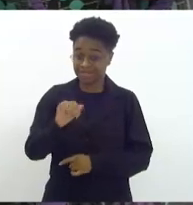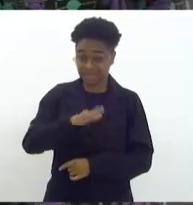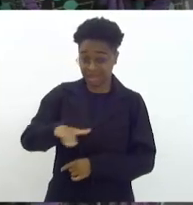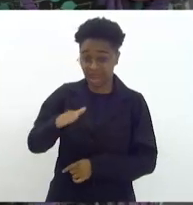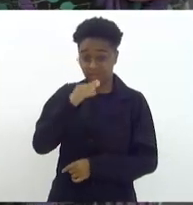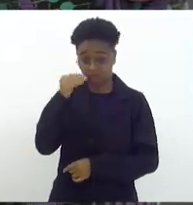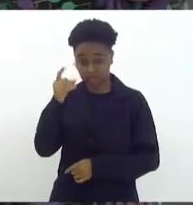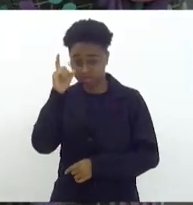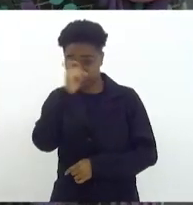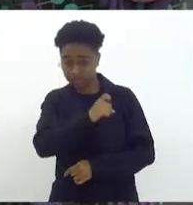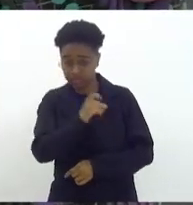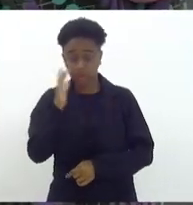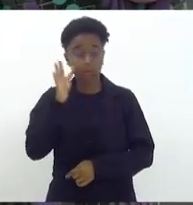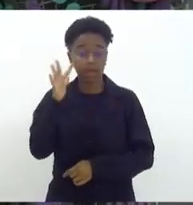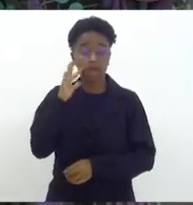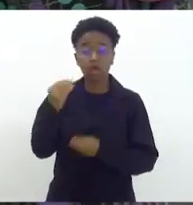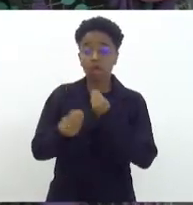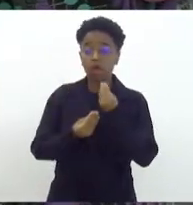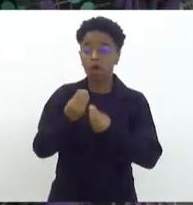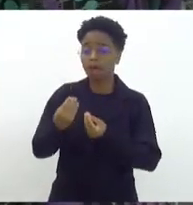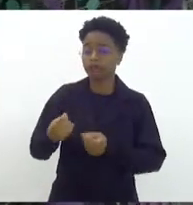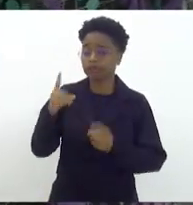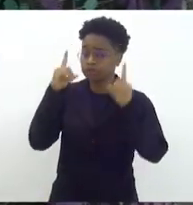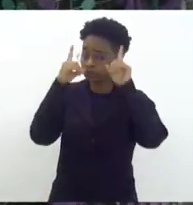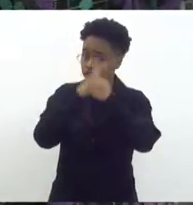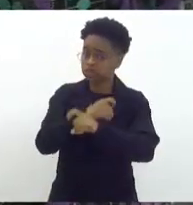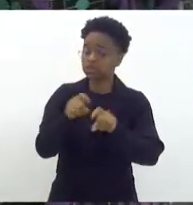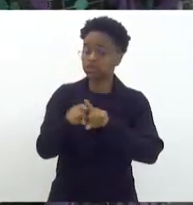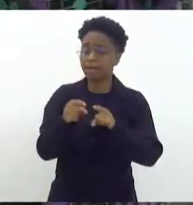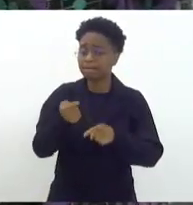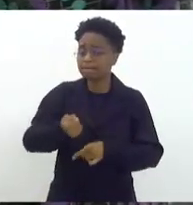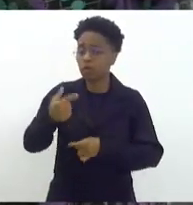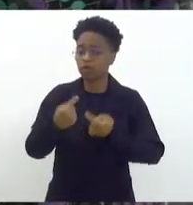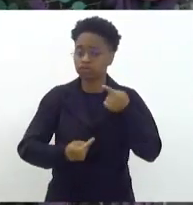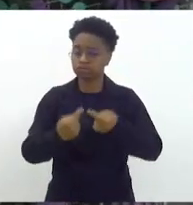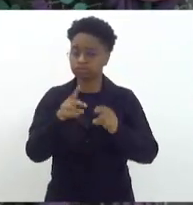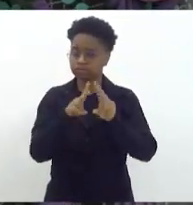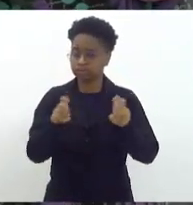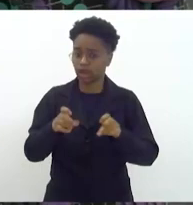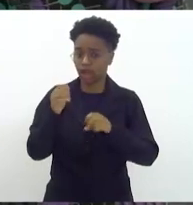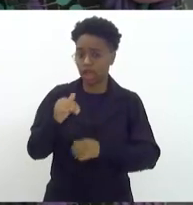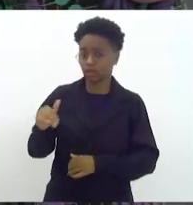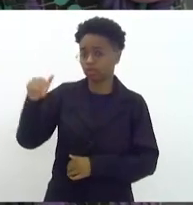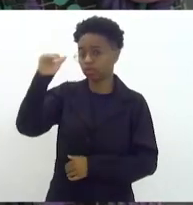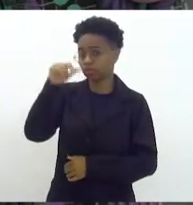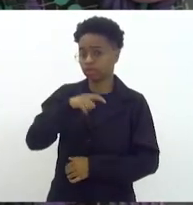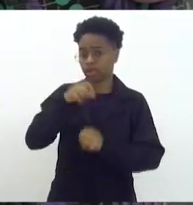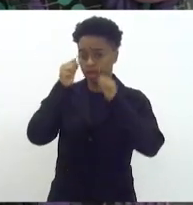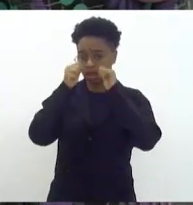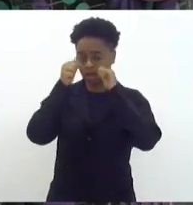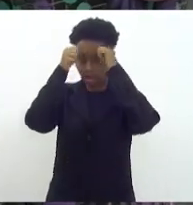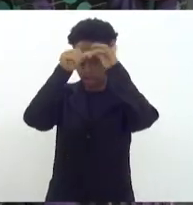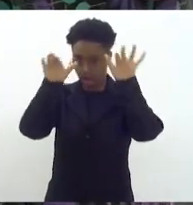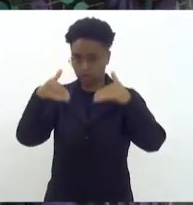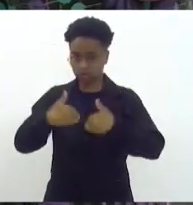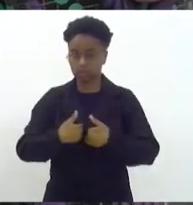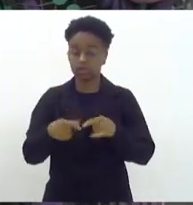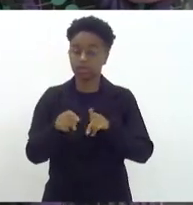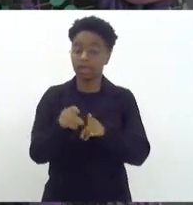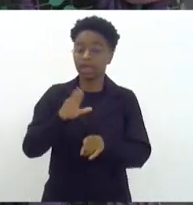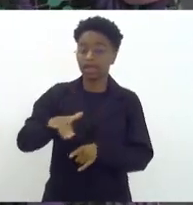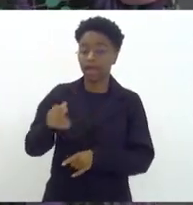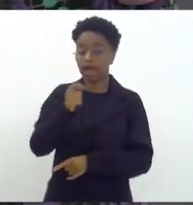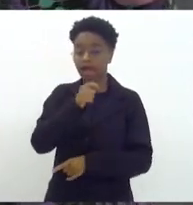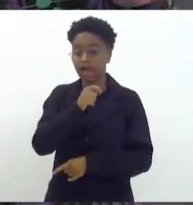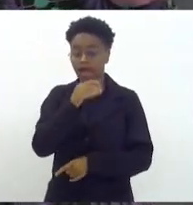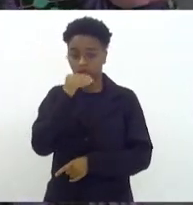adolescentes está difícil, você imagina o quanto também pouco se discute a questão dos adultos com TIA. E essas crianças e adolescentes que hoje ainda